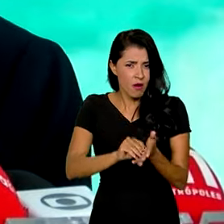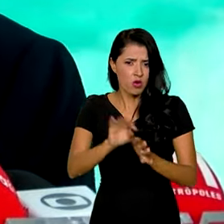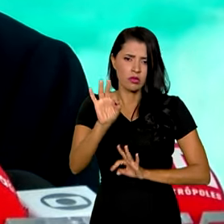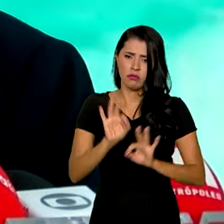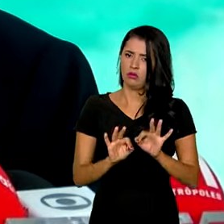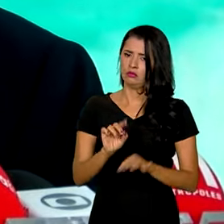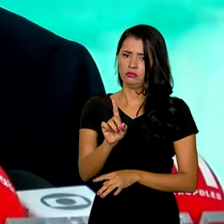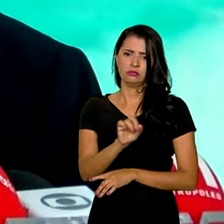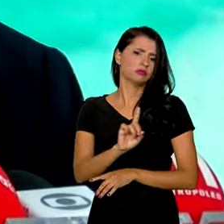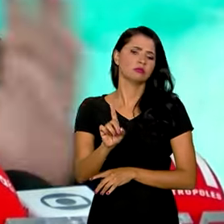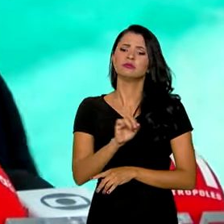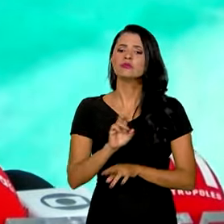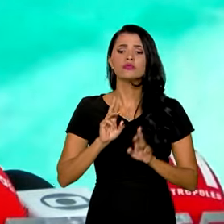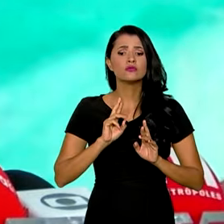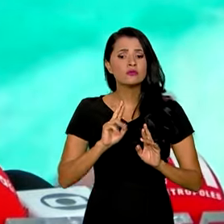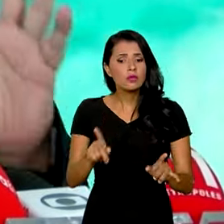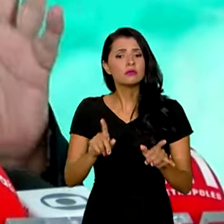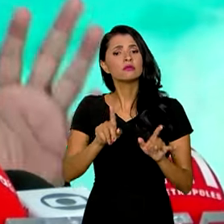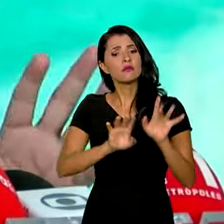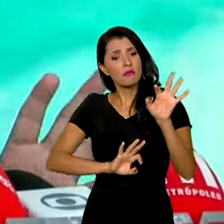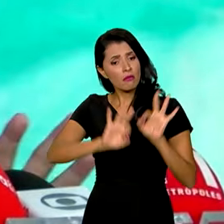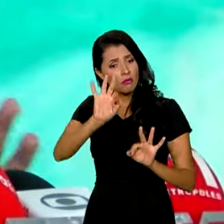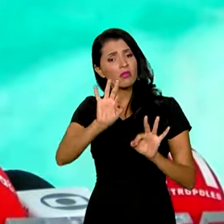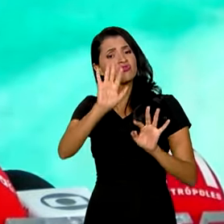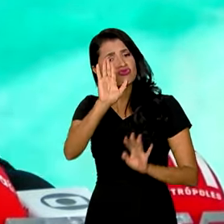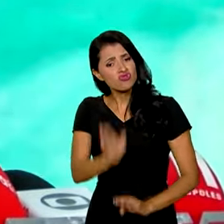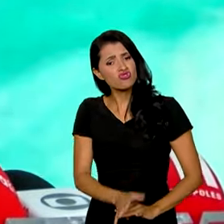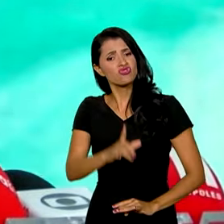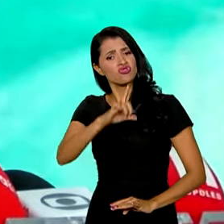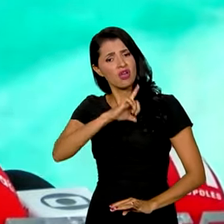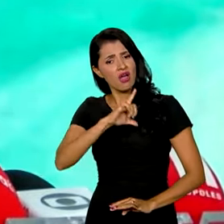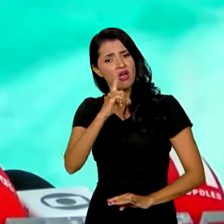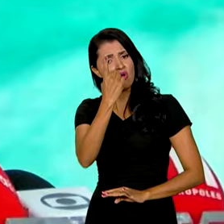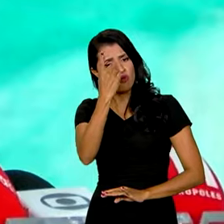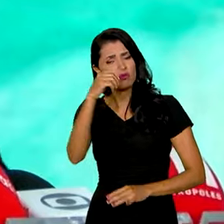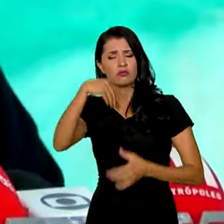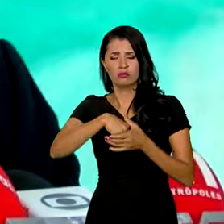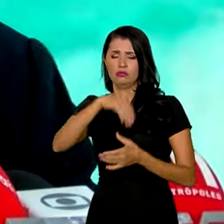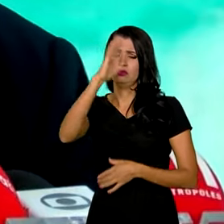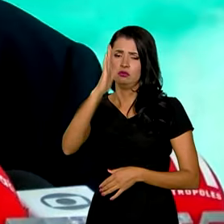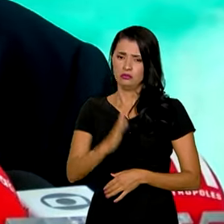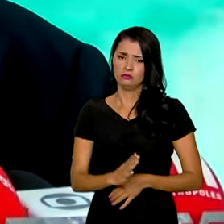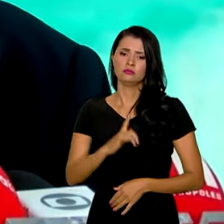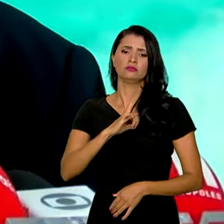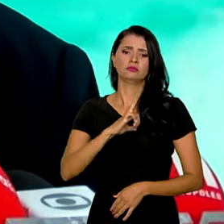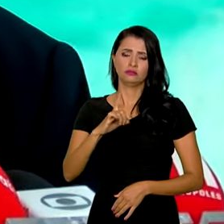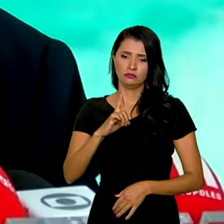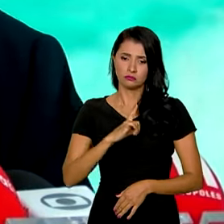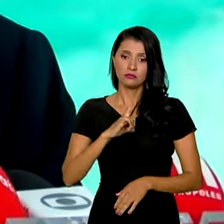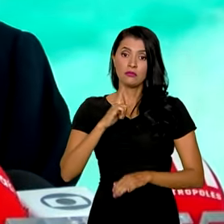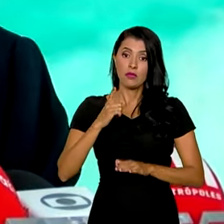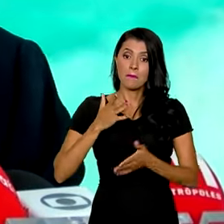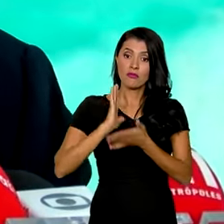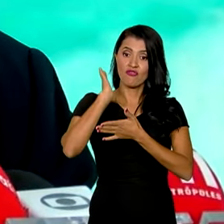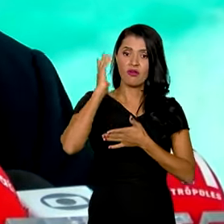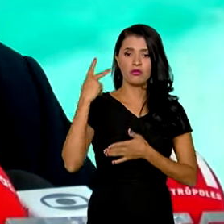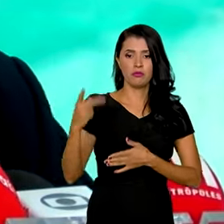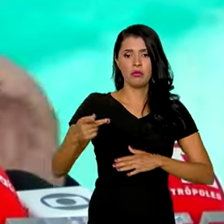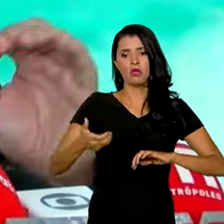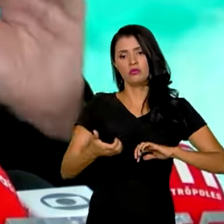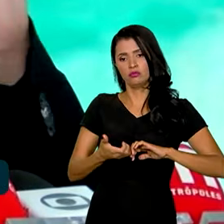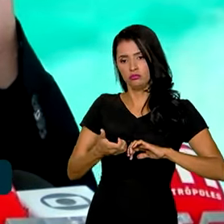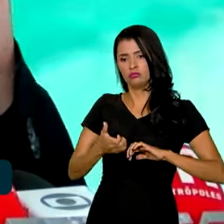plano. Plano, nós temos um em vigência no Brasil, aprovado pelo Congresso